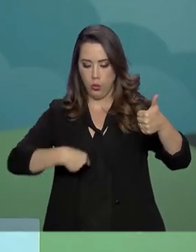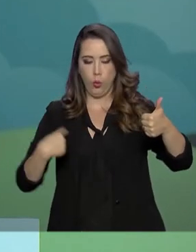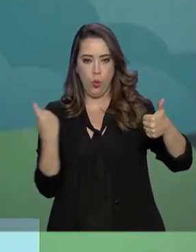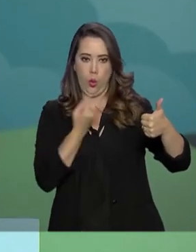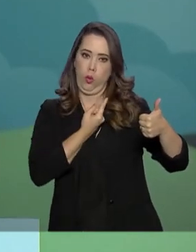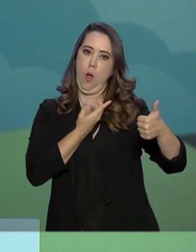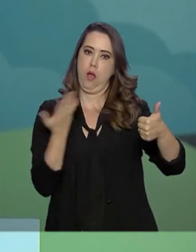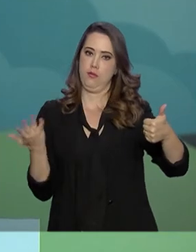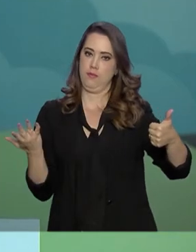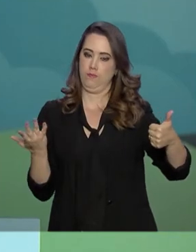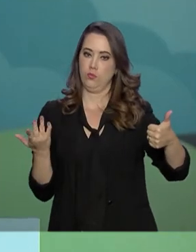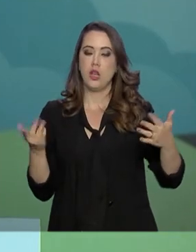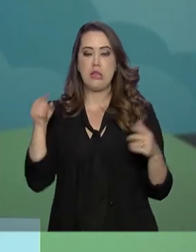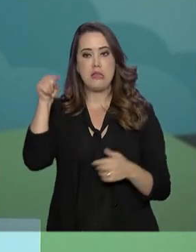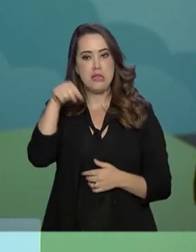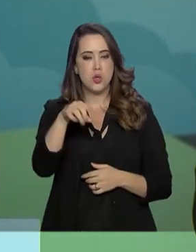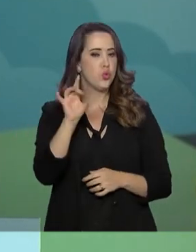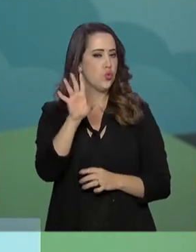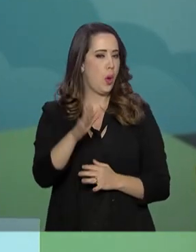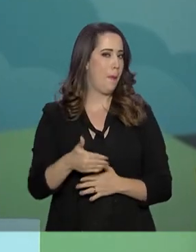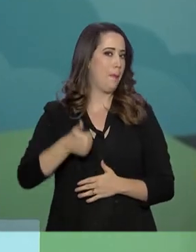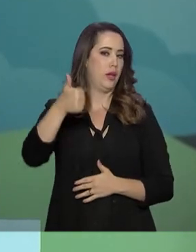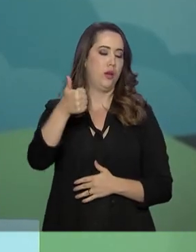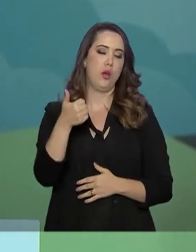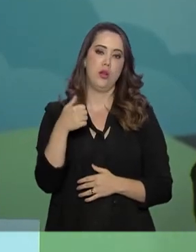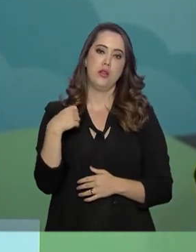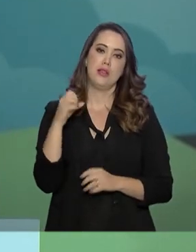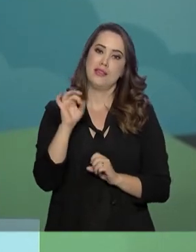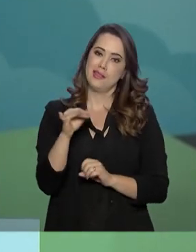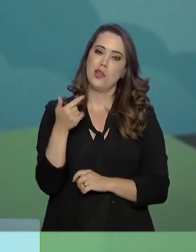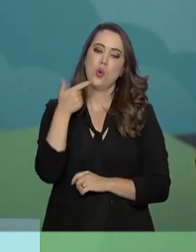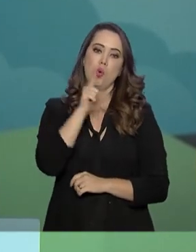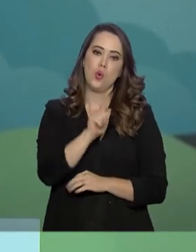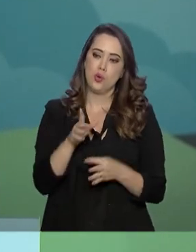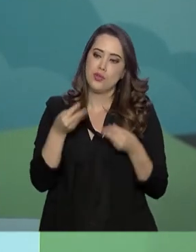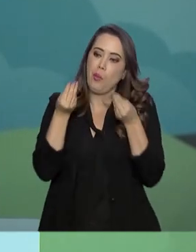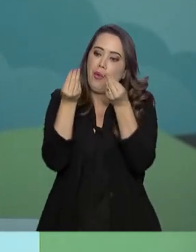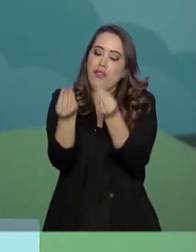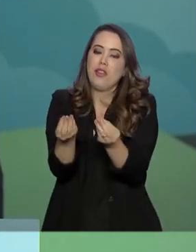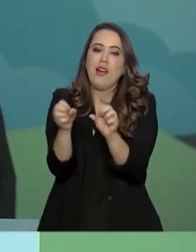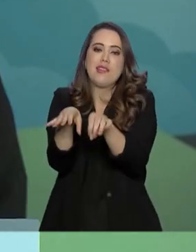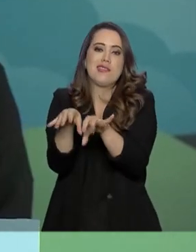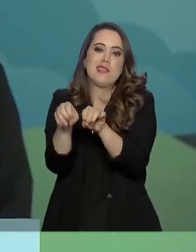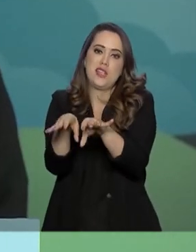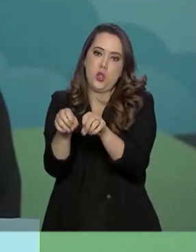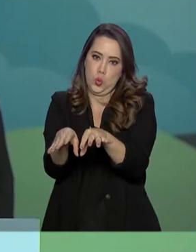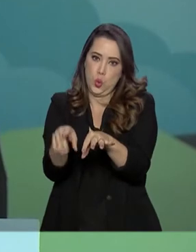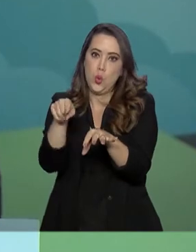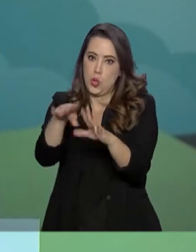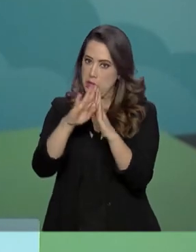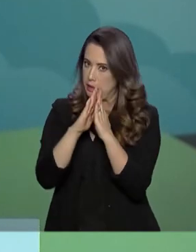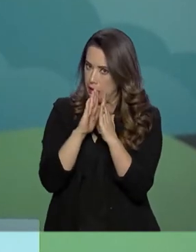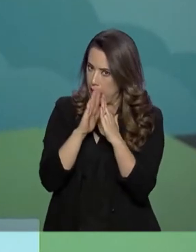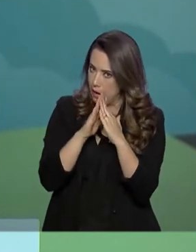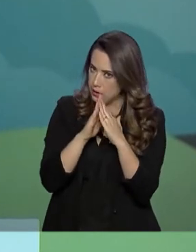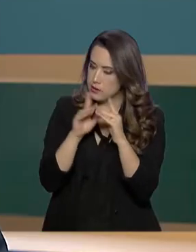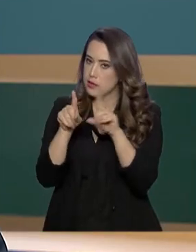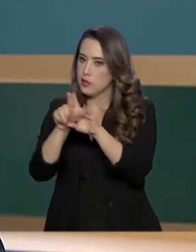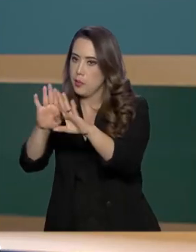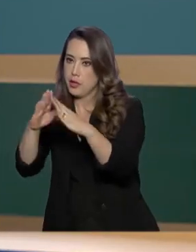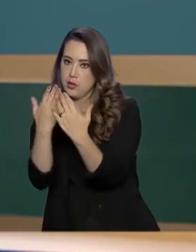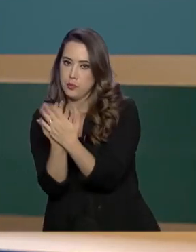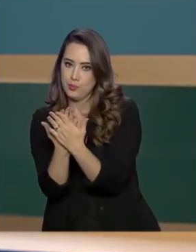E essa melhora só poderá adivir da educação que estamos em casa e da instrução que tem nas escolas.